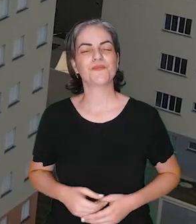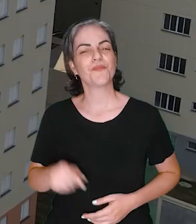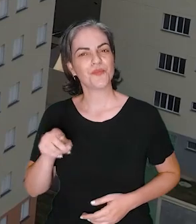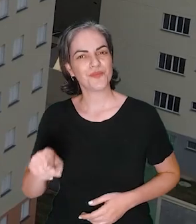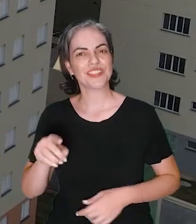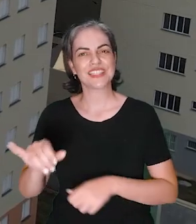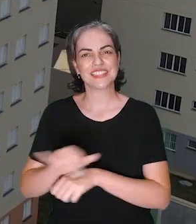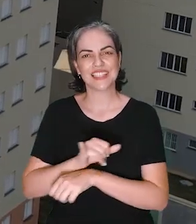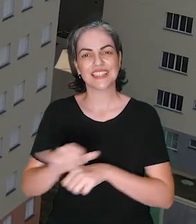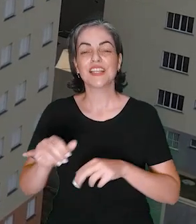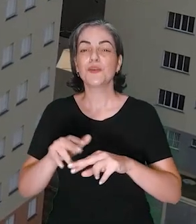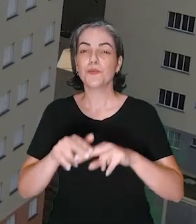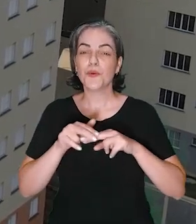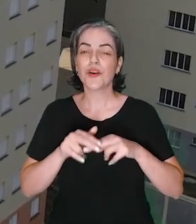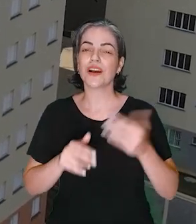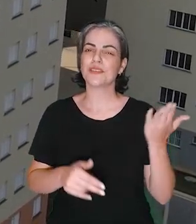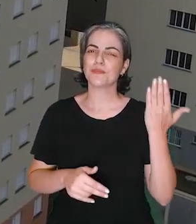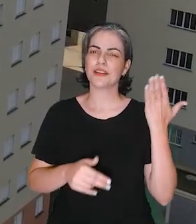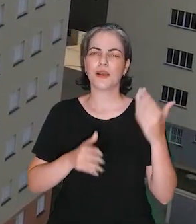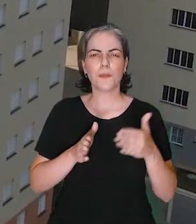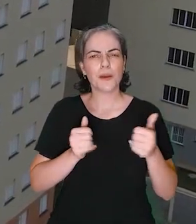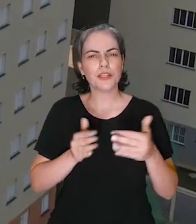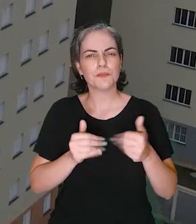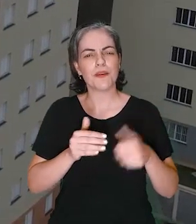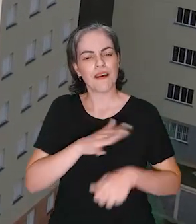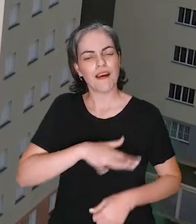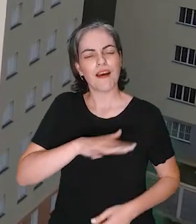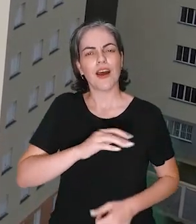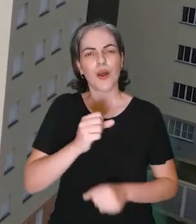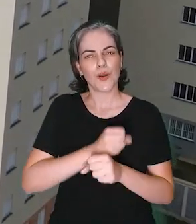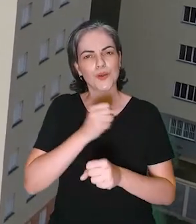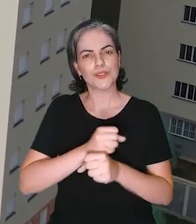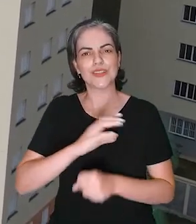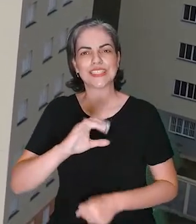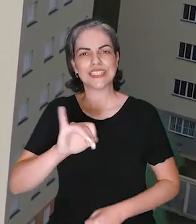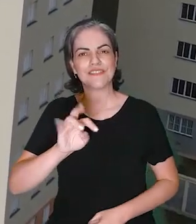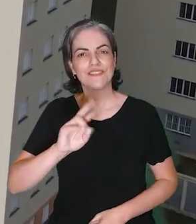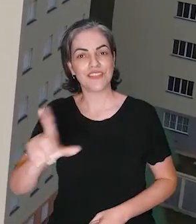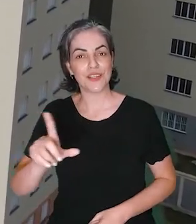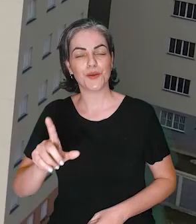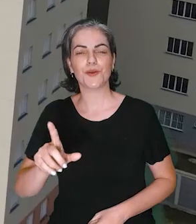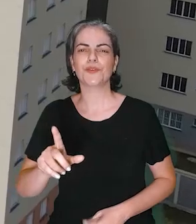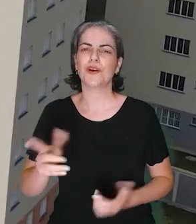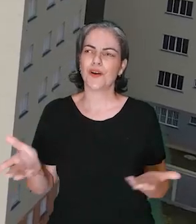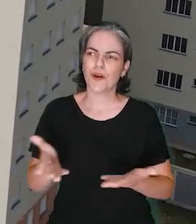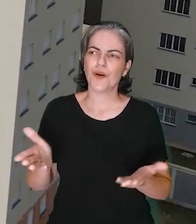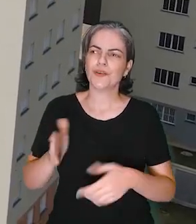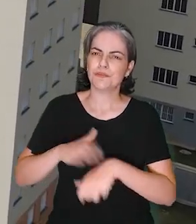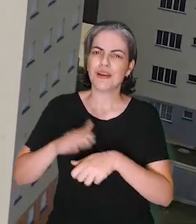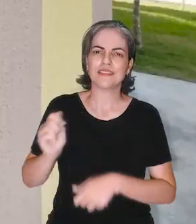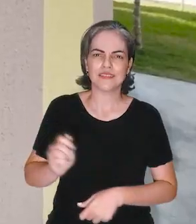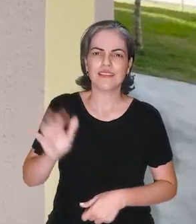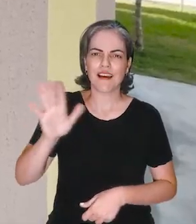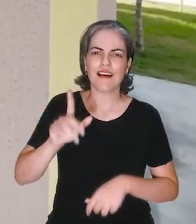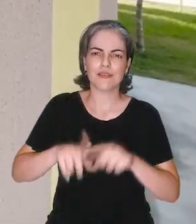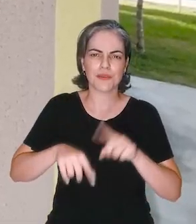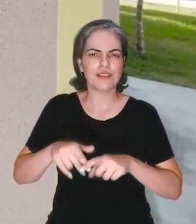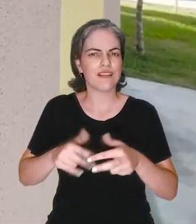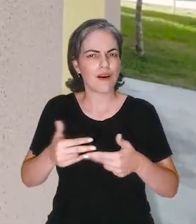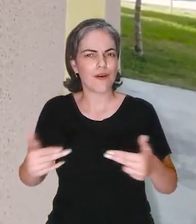Essa medida atende a uma demanda do setor da construção civil e faz frente ao aumento dos preços dos últimos anos,